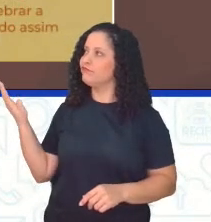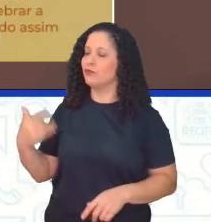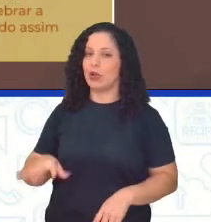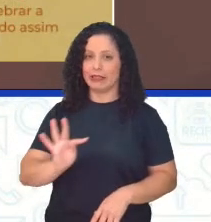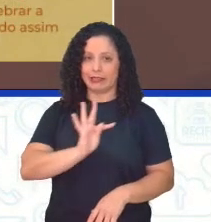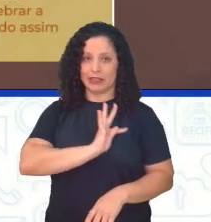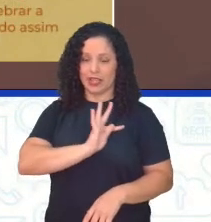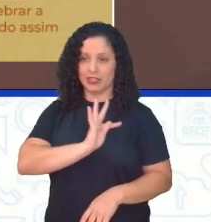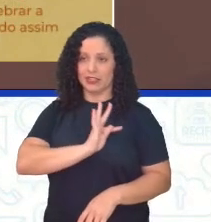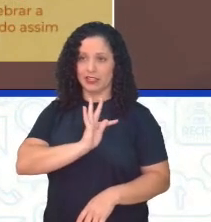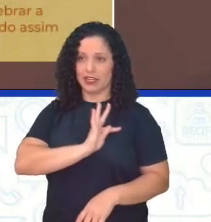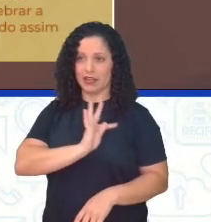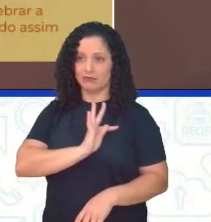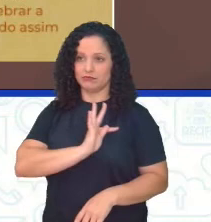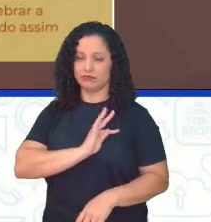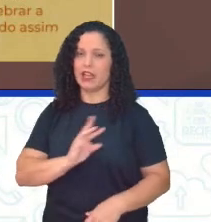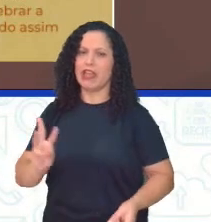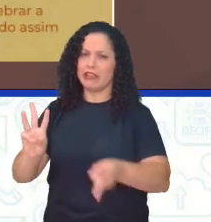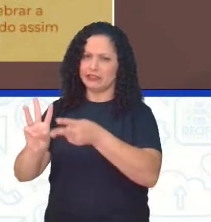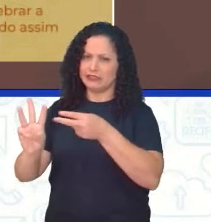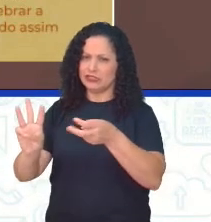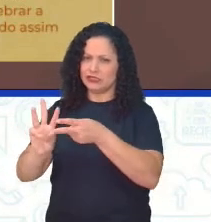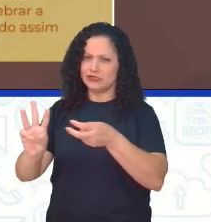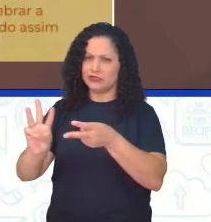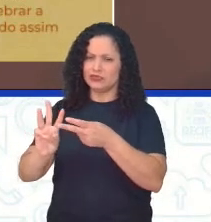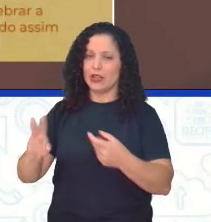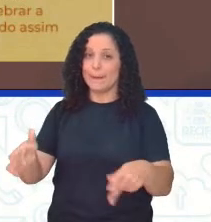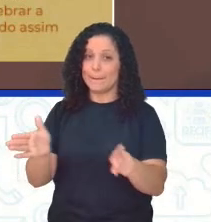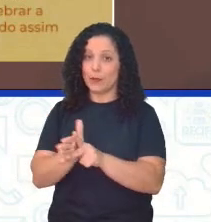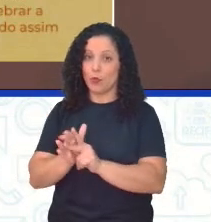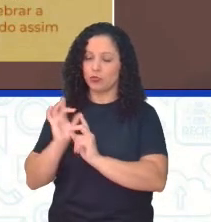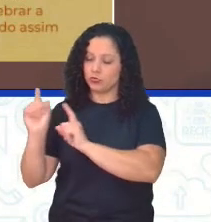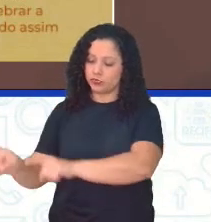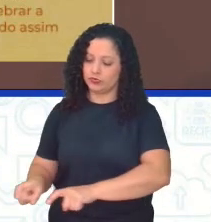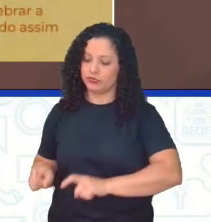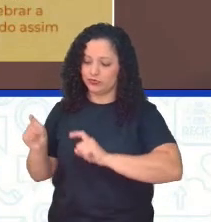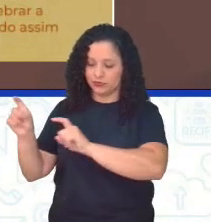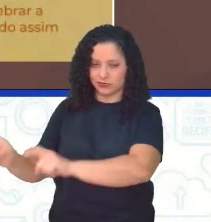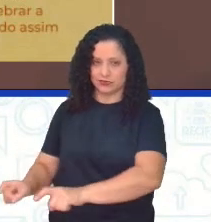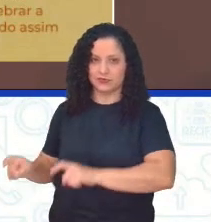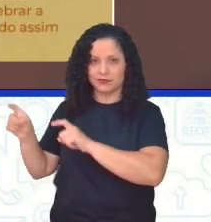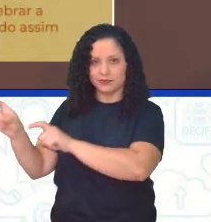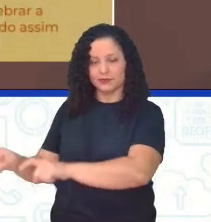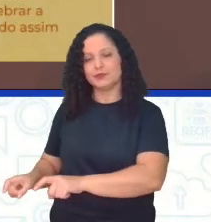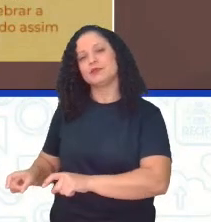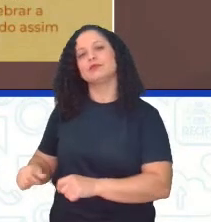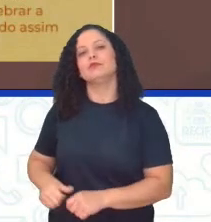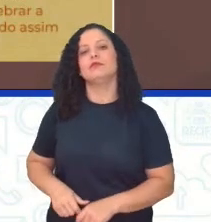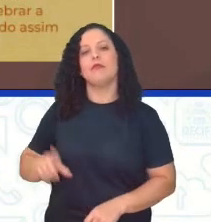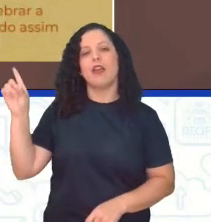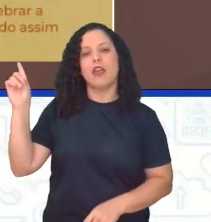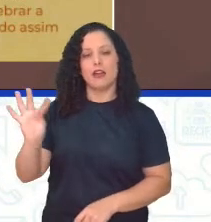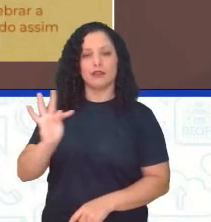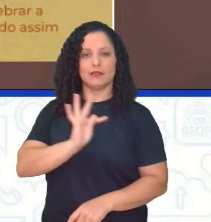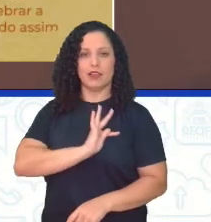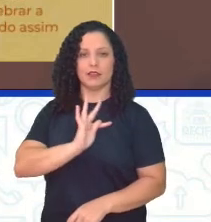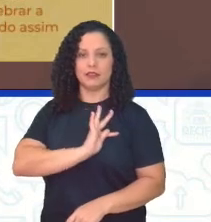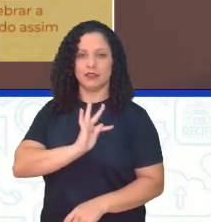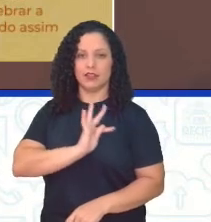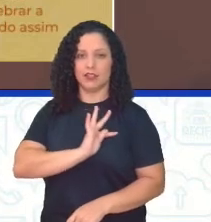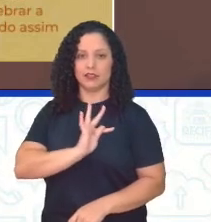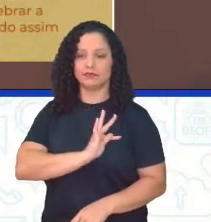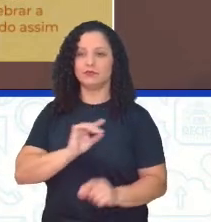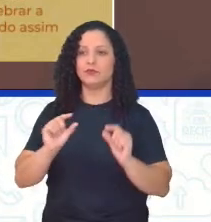técnica caboclo, uma técnica, né, do pequeno produtor ali do interior, né? É justamente a técnica de fazer o